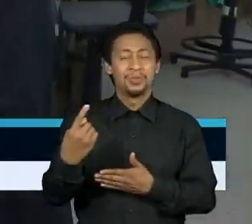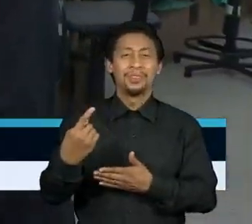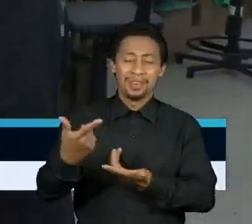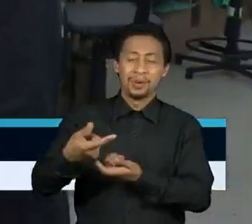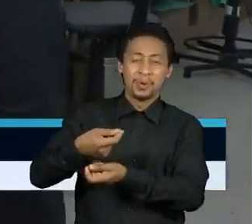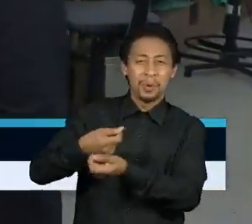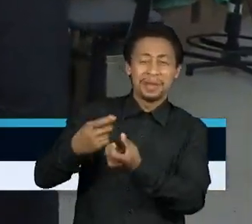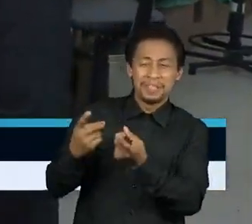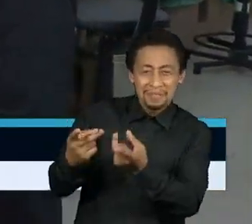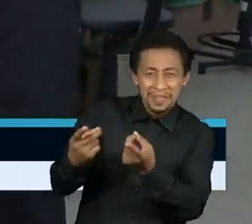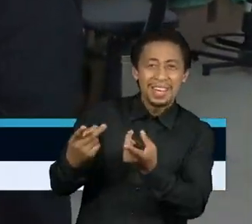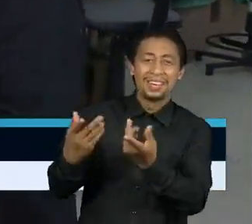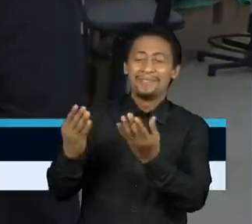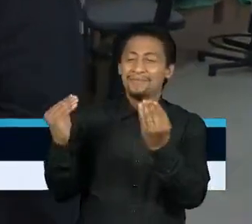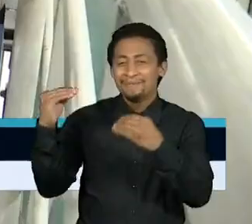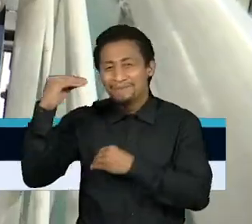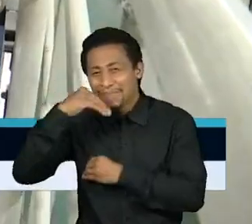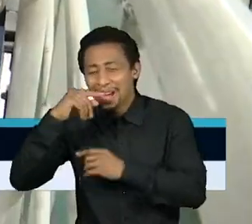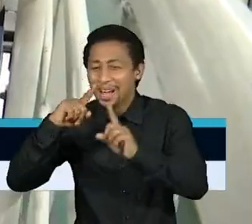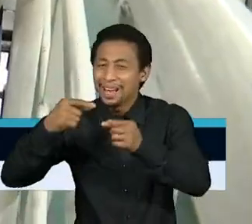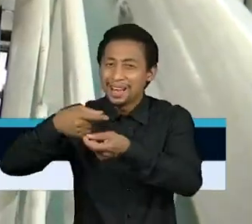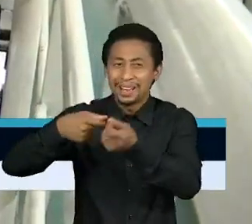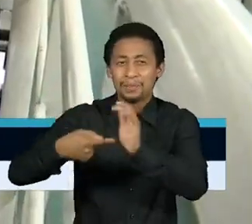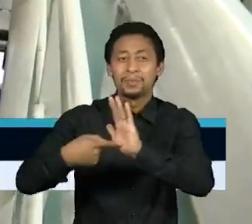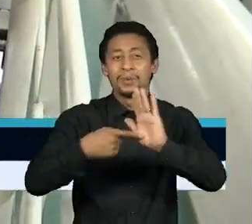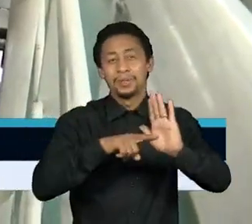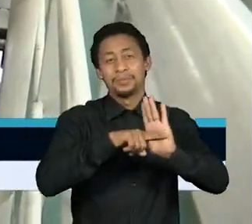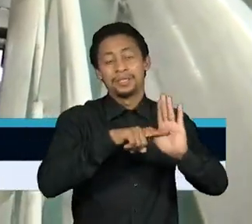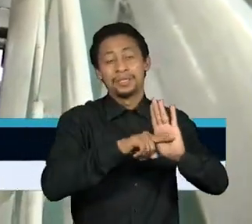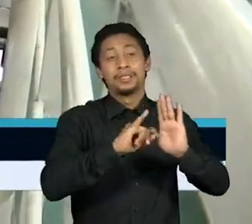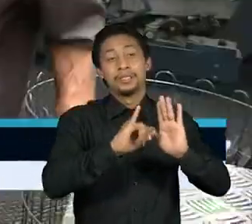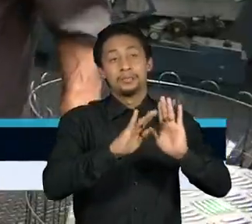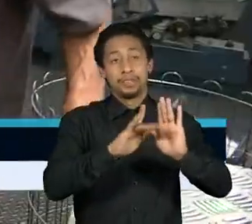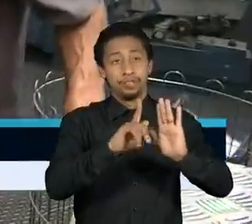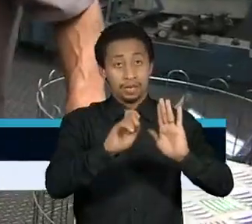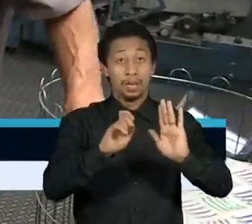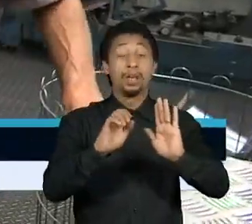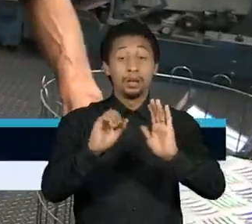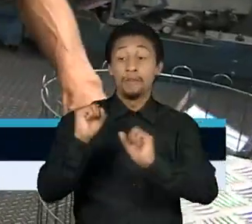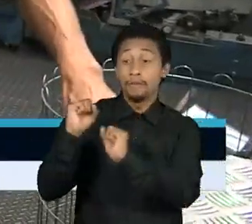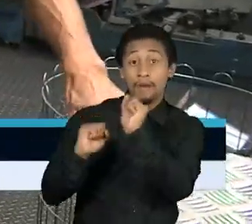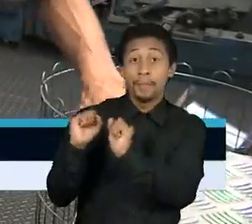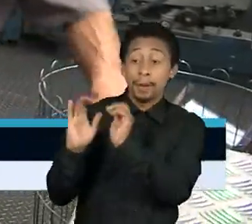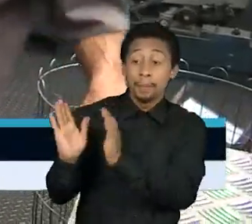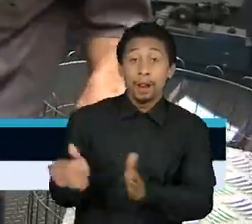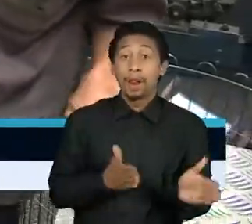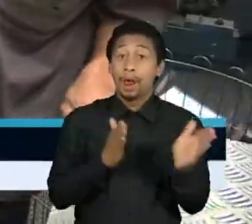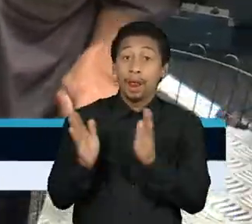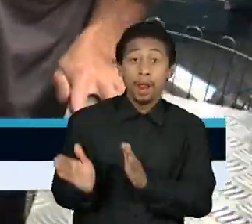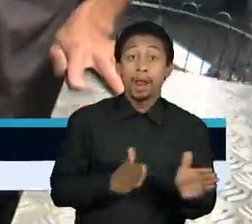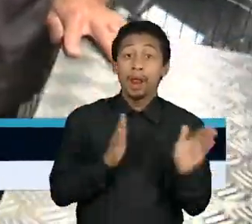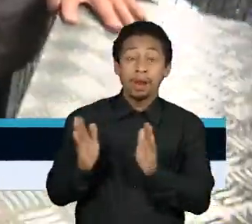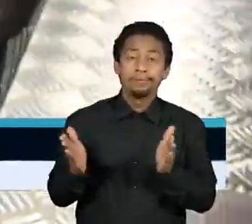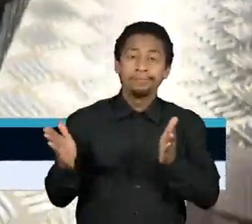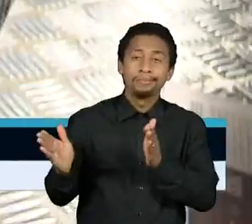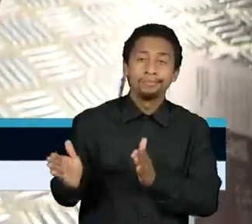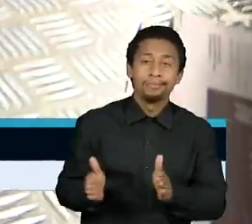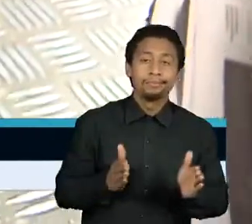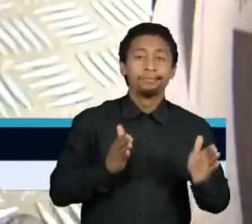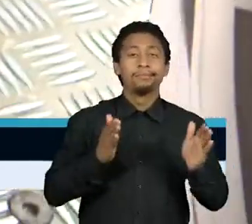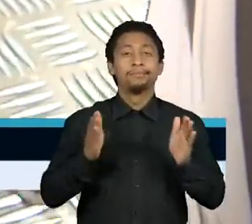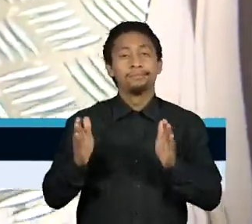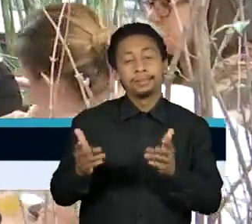comércio, de acordo com o IBGE. As linhas de produção das fábricas também reduziram o ritmo. A grande